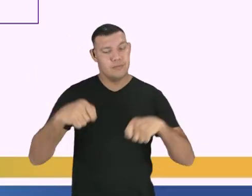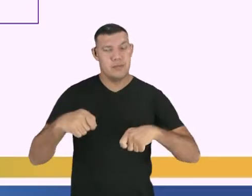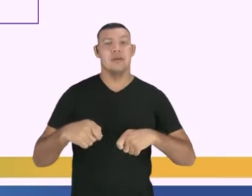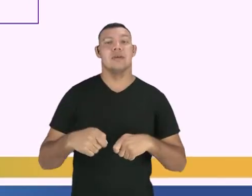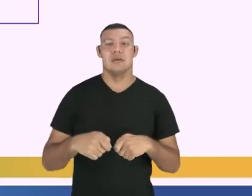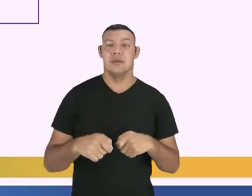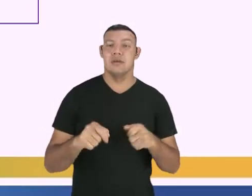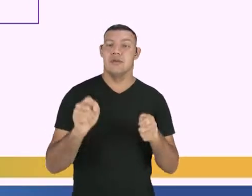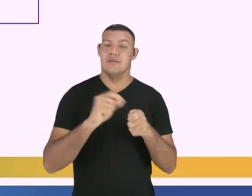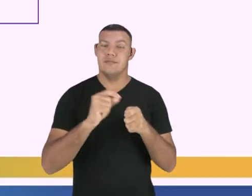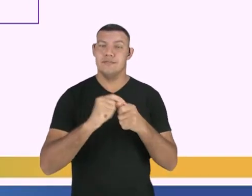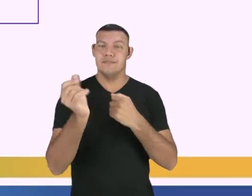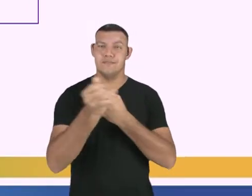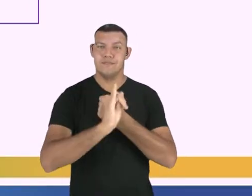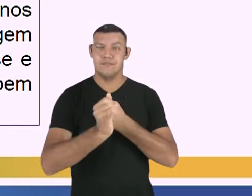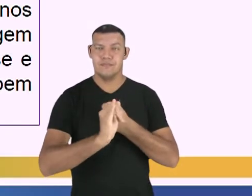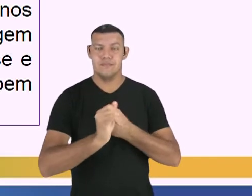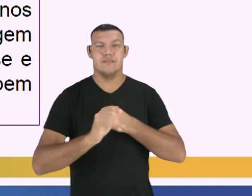crônica.